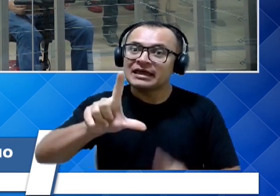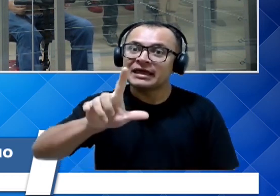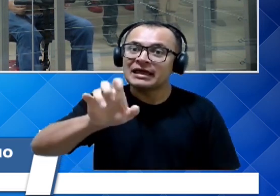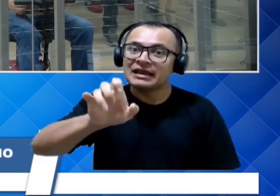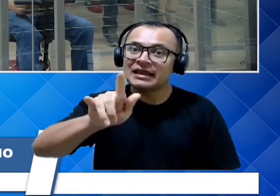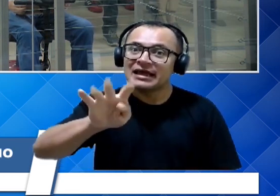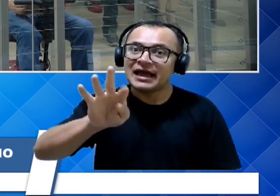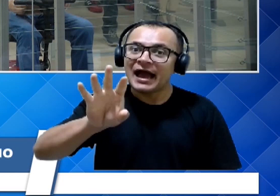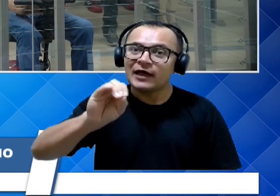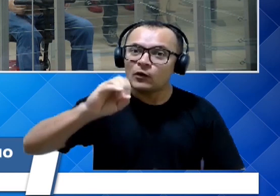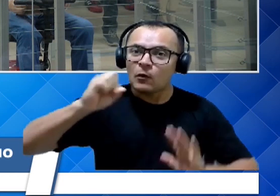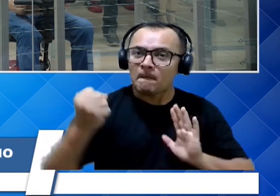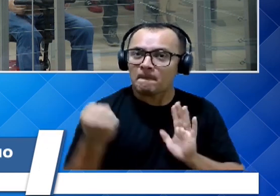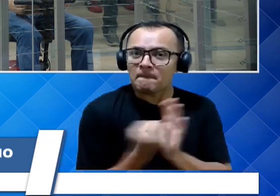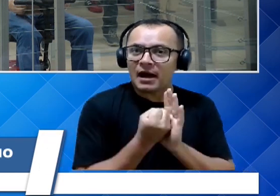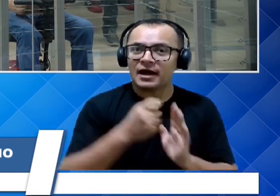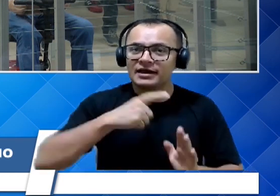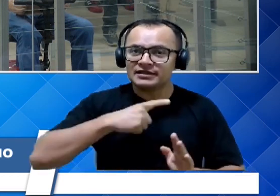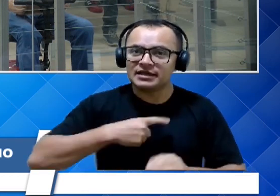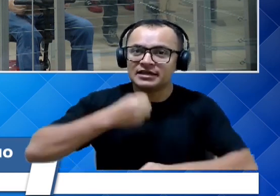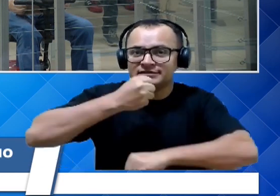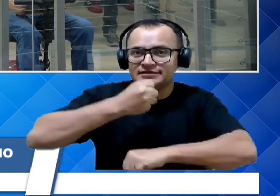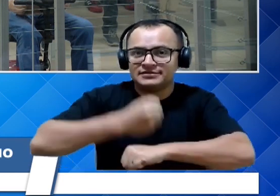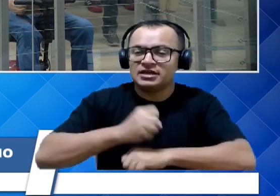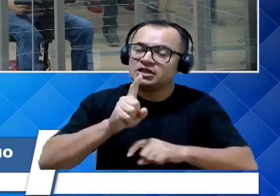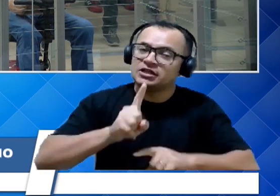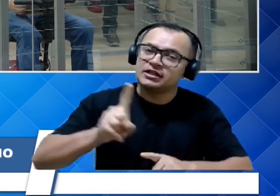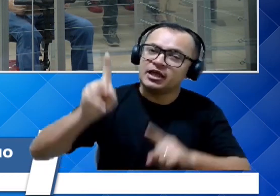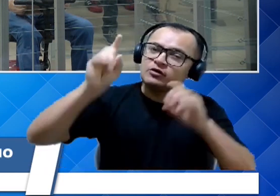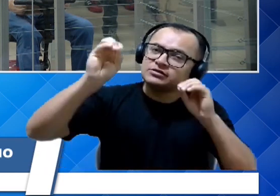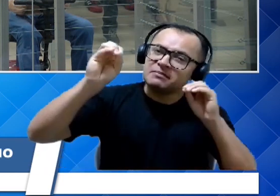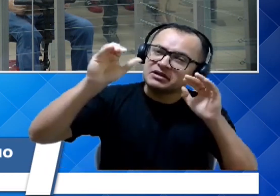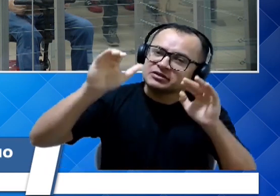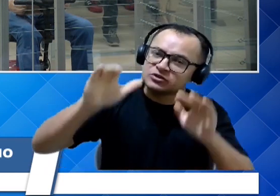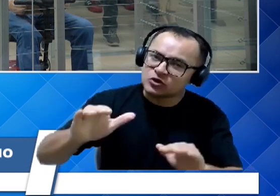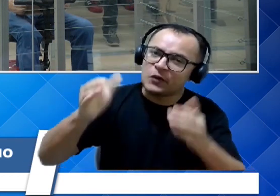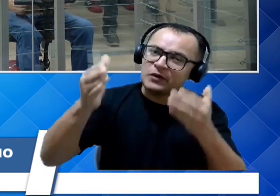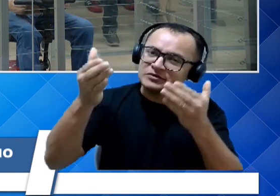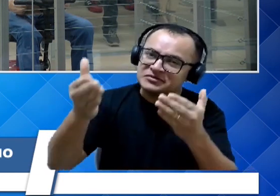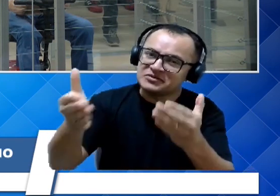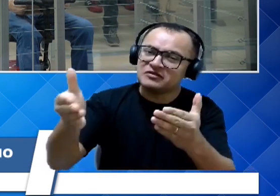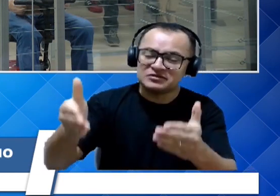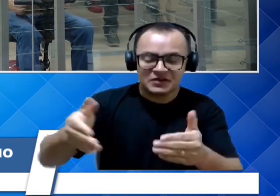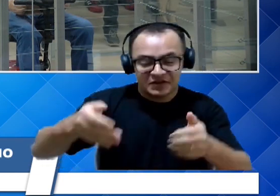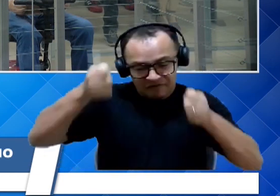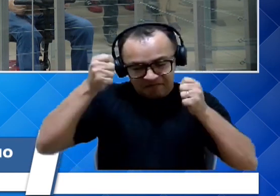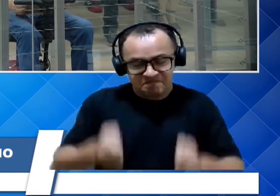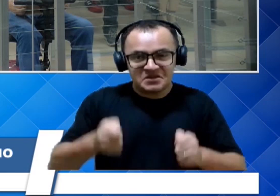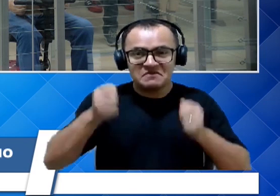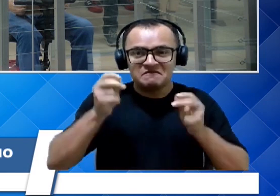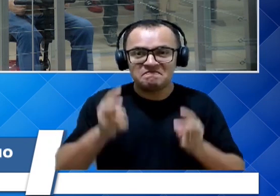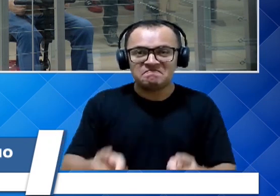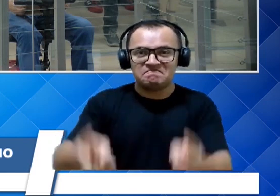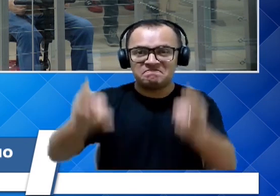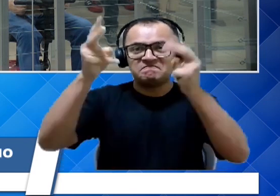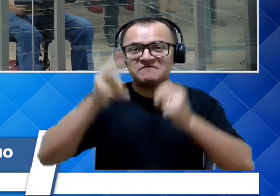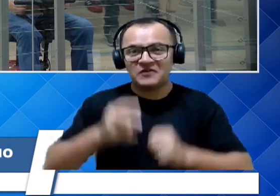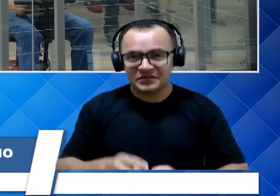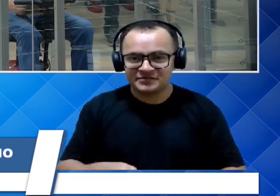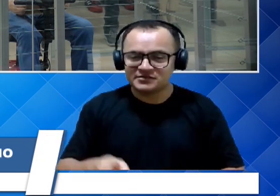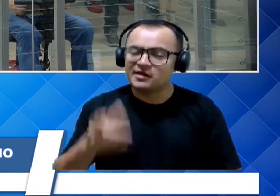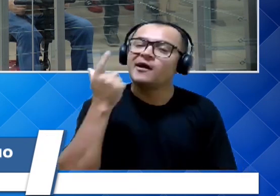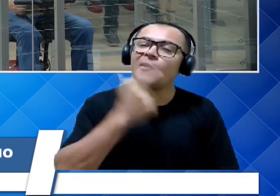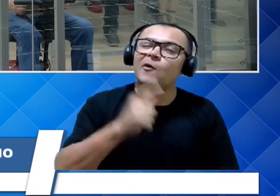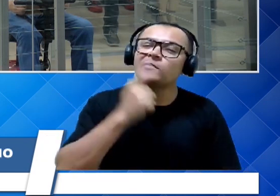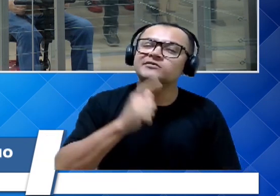que Deus abençoe, que o senhor siga firme e forte e que o senhor consiga cada dia mais alcançar